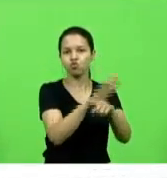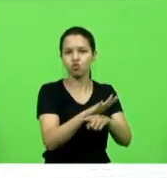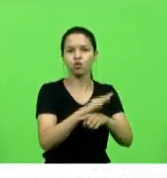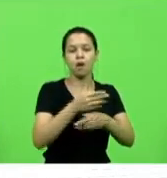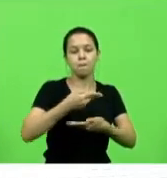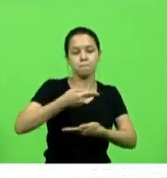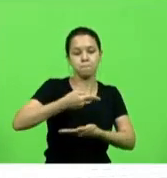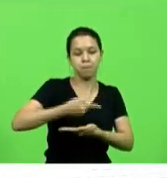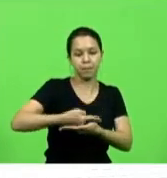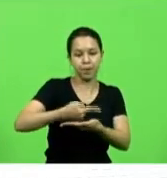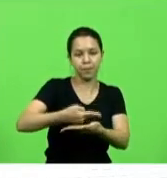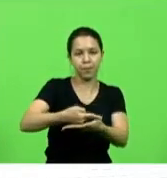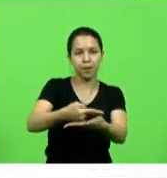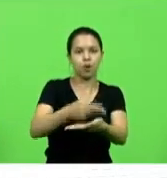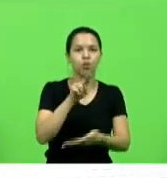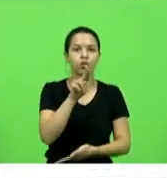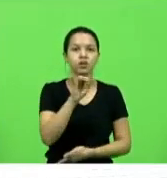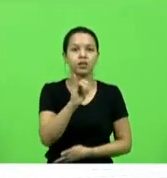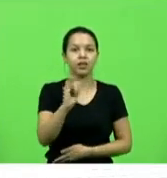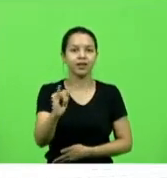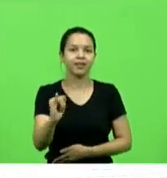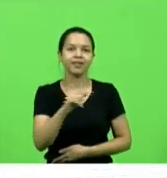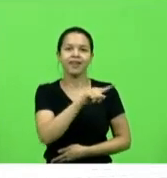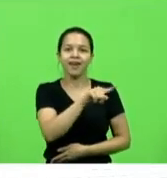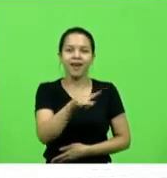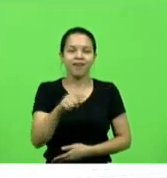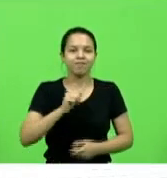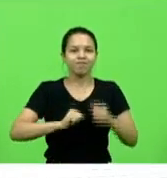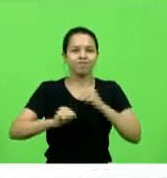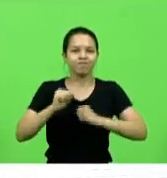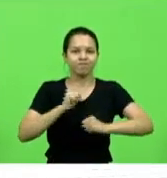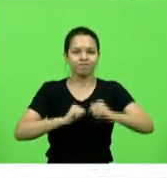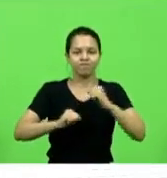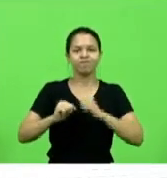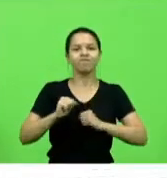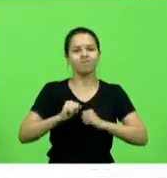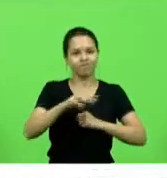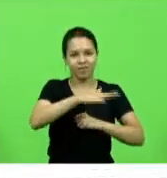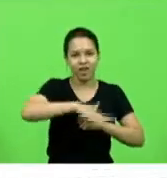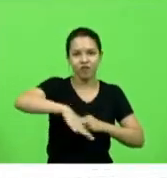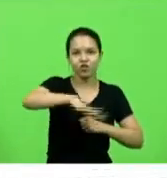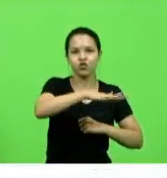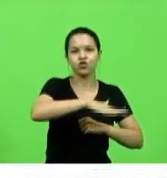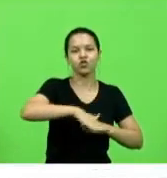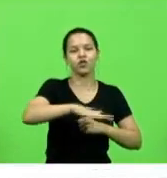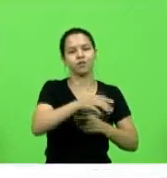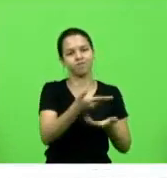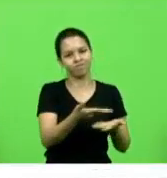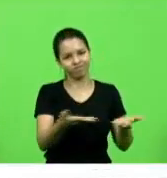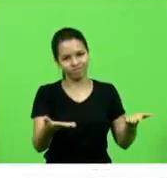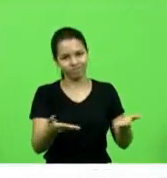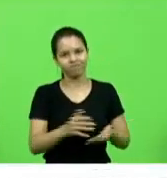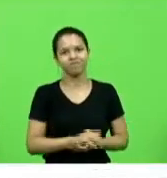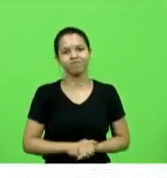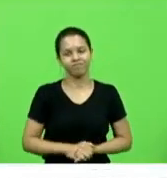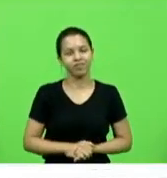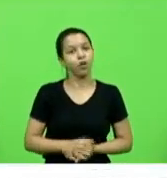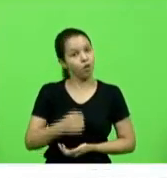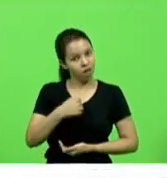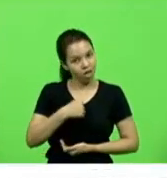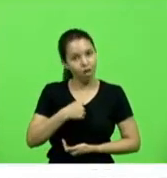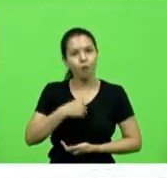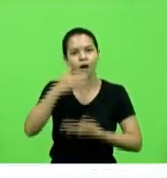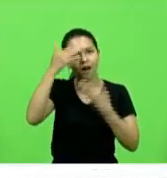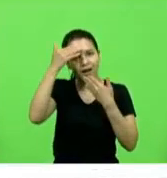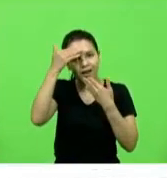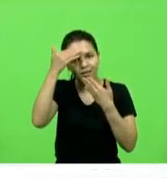de UTI tão esperados e tão sonhados por toda aquela região do Vale do Brastonorte então fica aqui o meu agradecimento